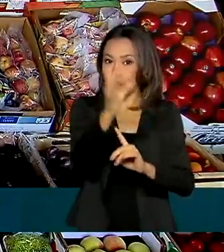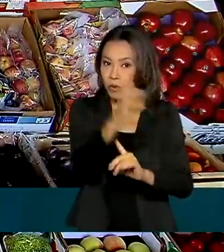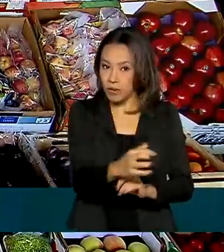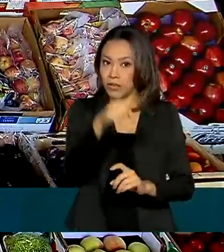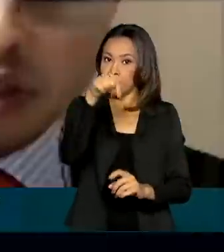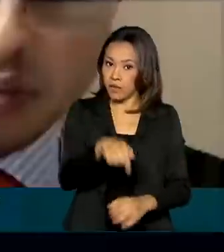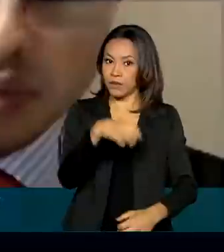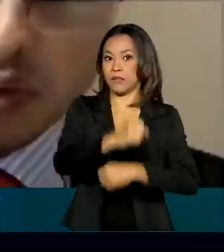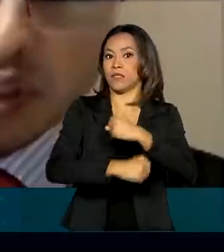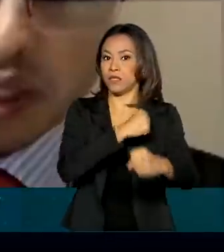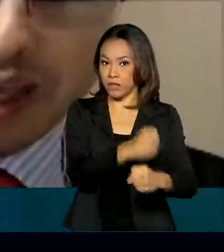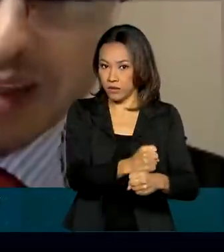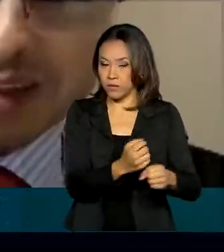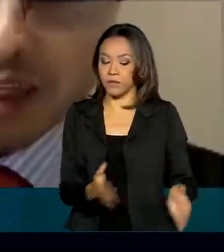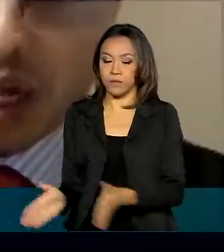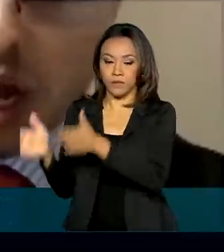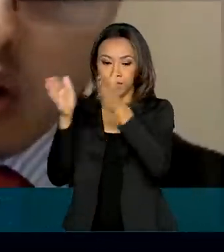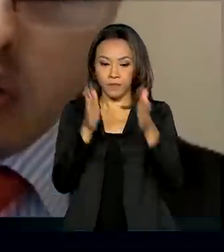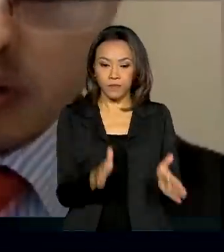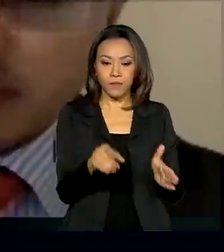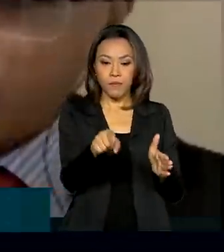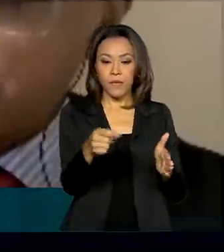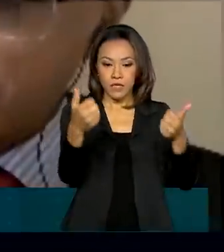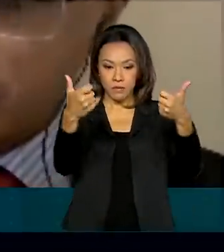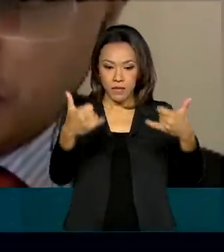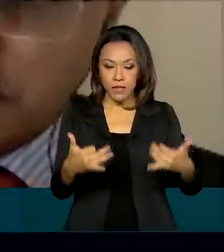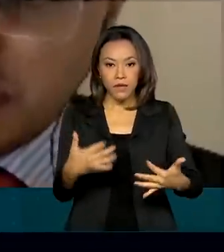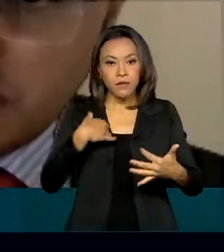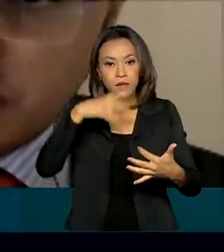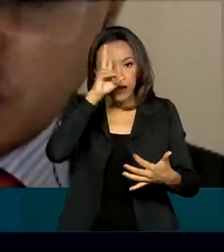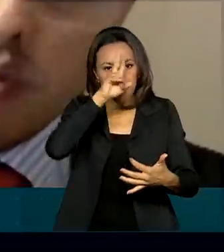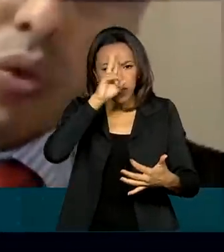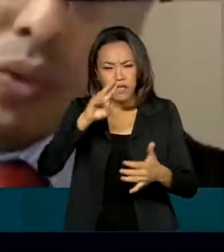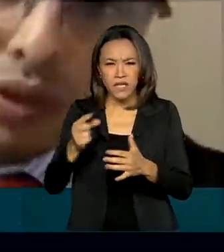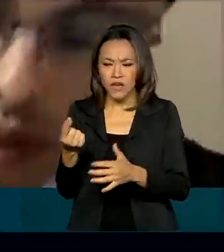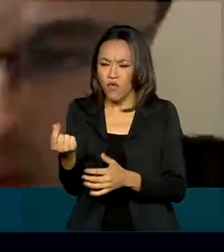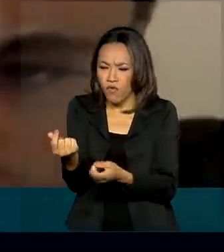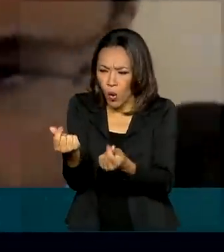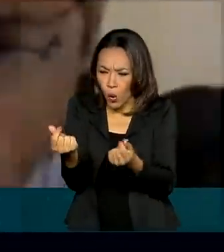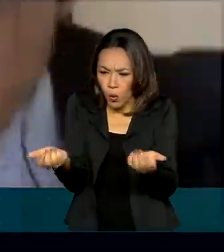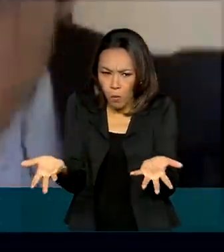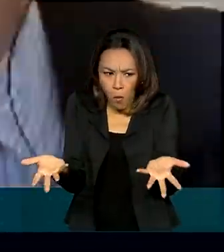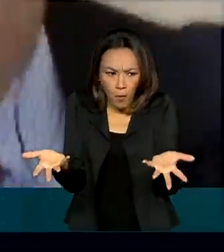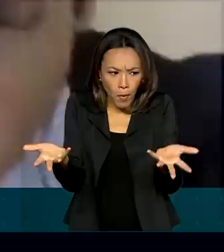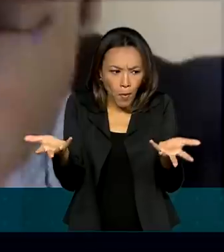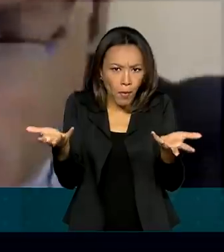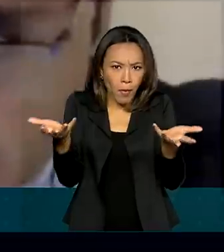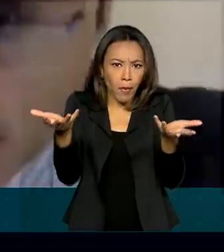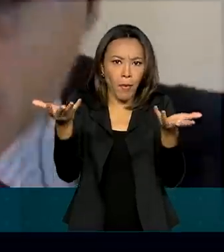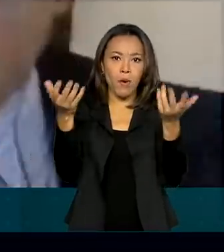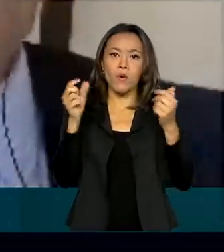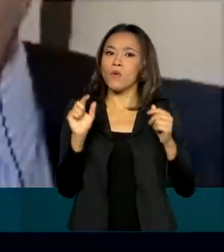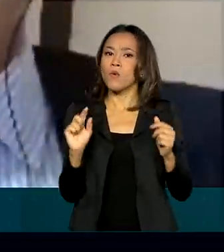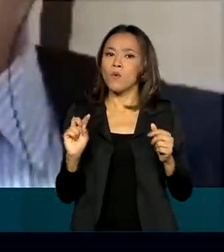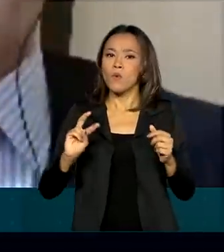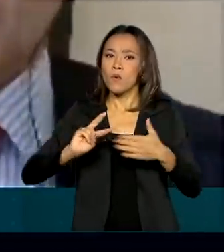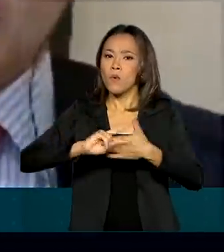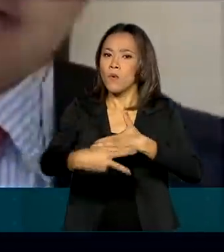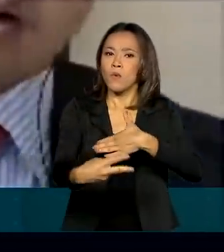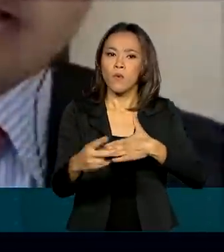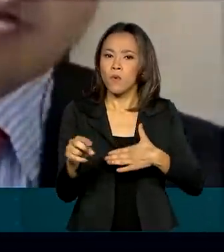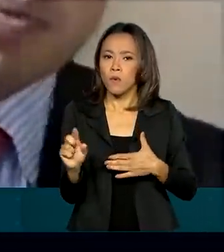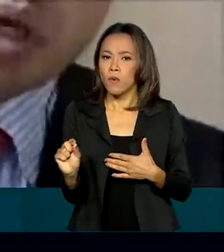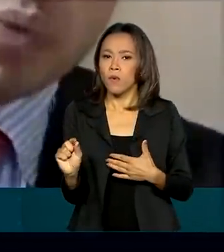para este ano. Lembrando que esse aumento de preços, como eu comentei, é localizado na nossa